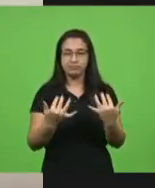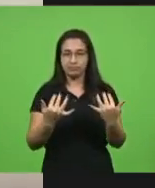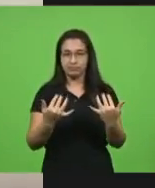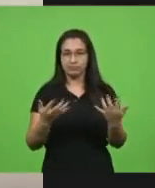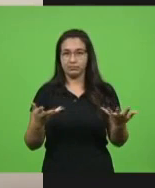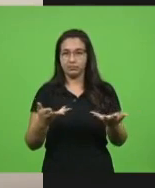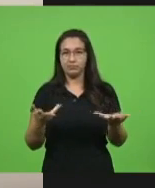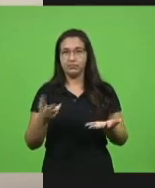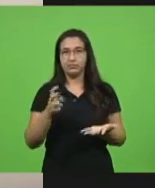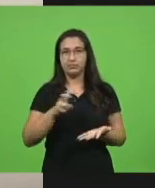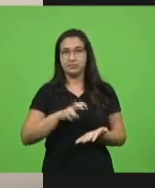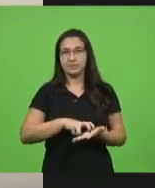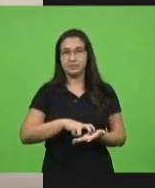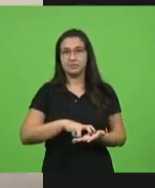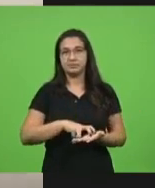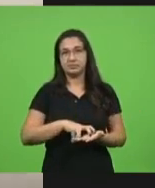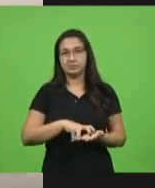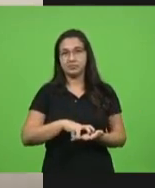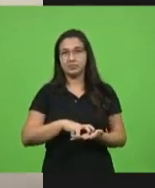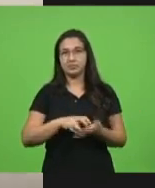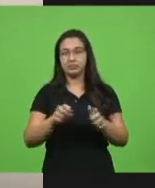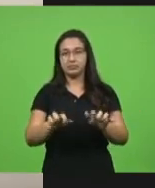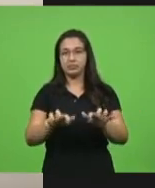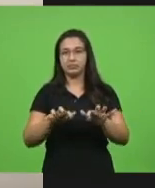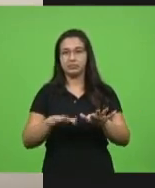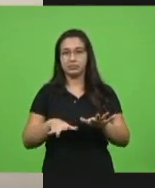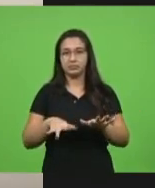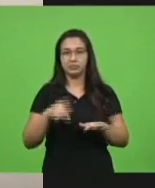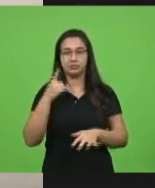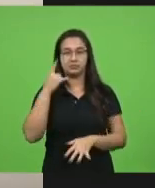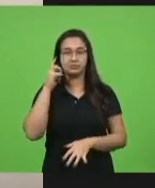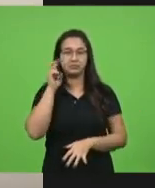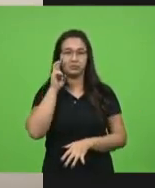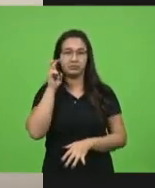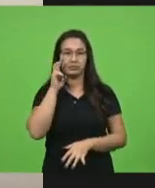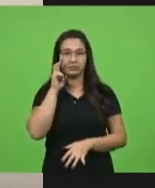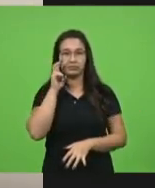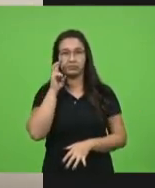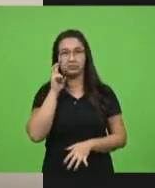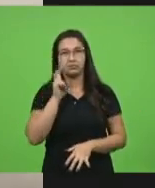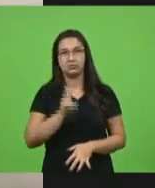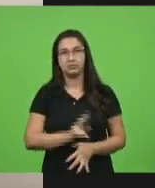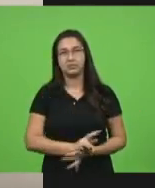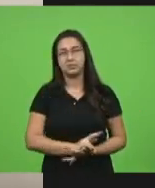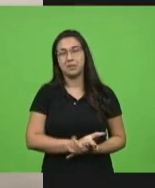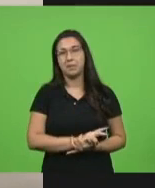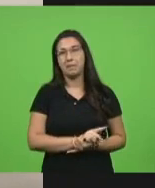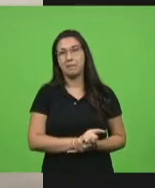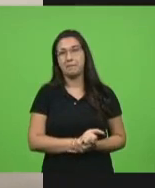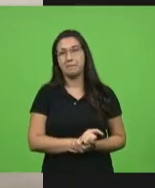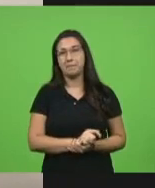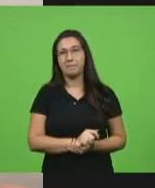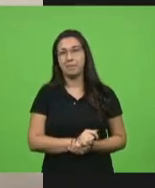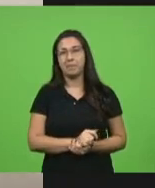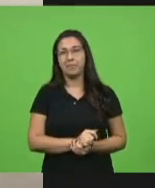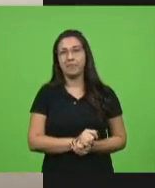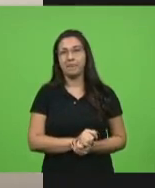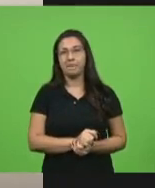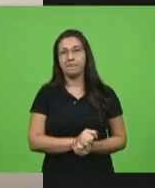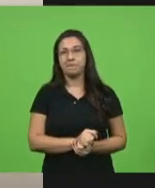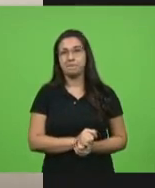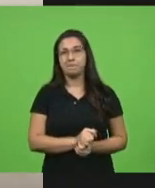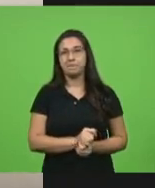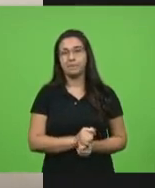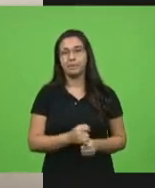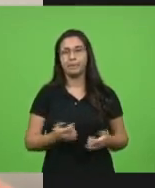momento da nossa sessão desta quinta-feira. Nós teríamos hoje muitos